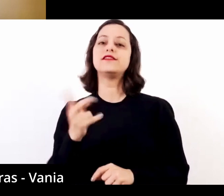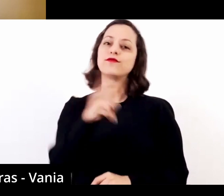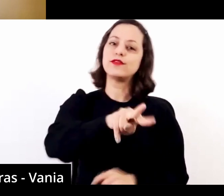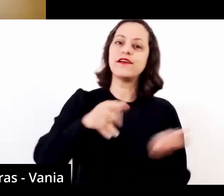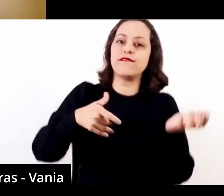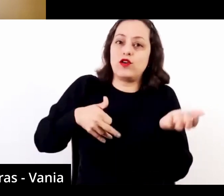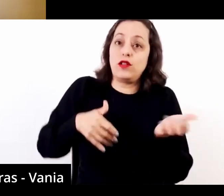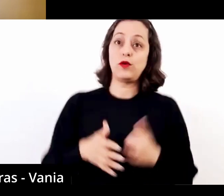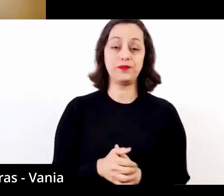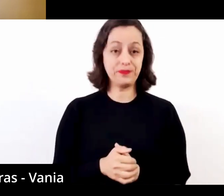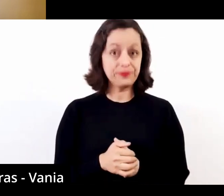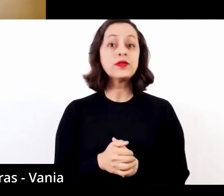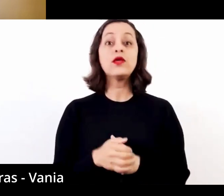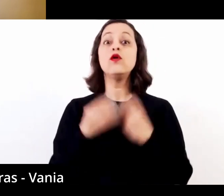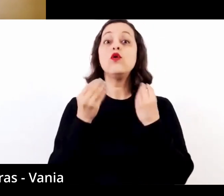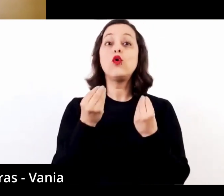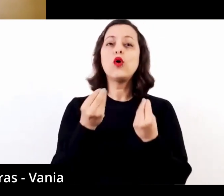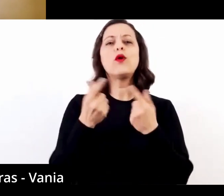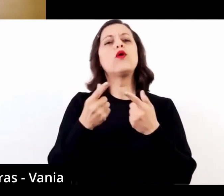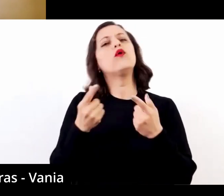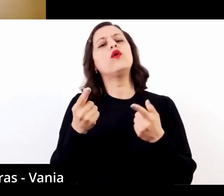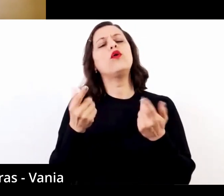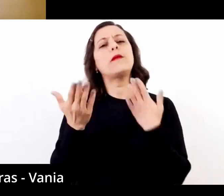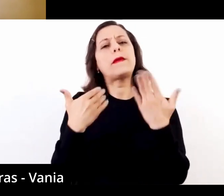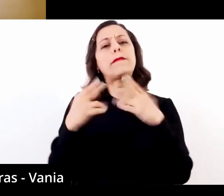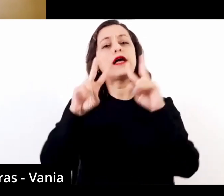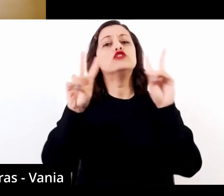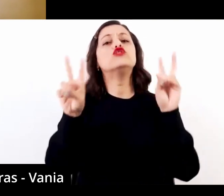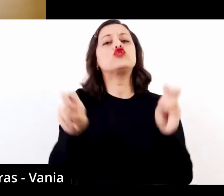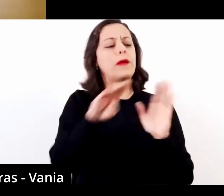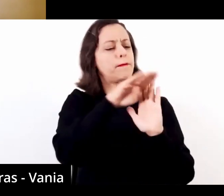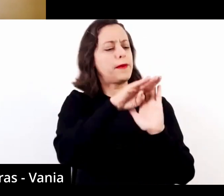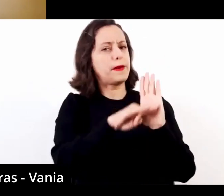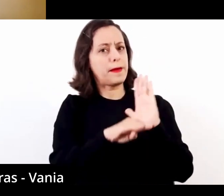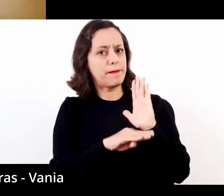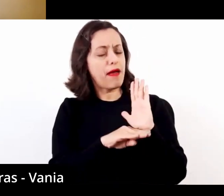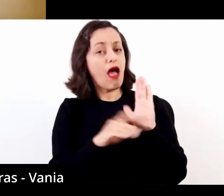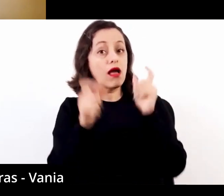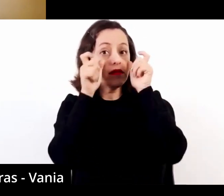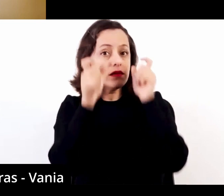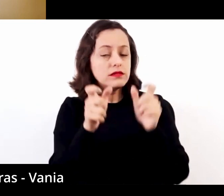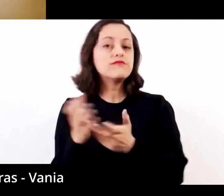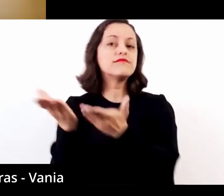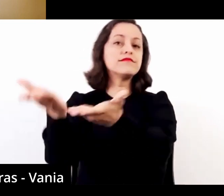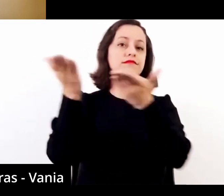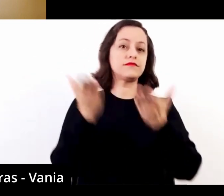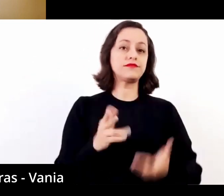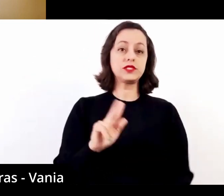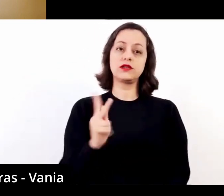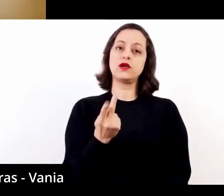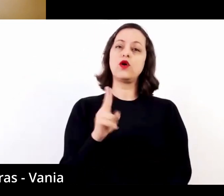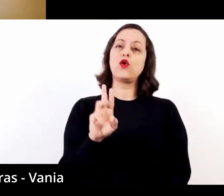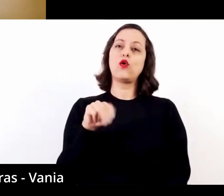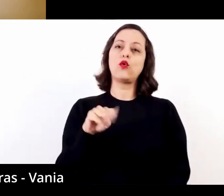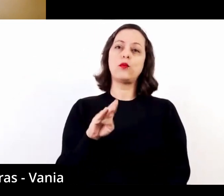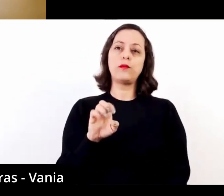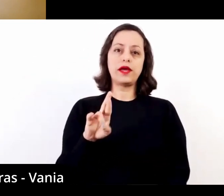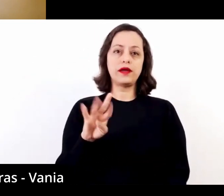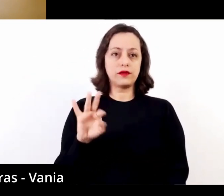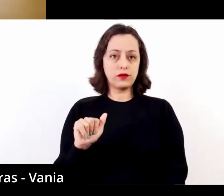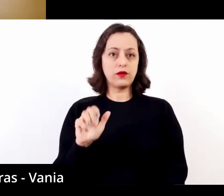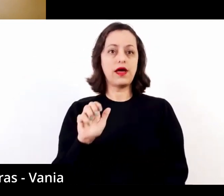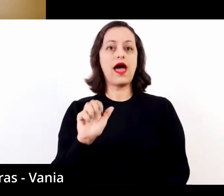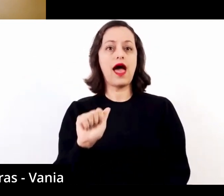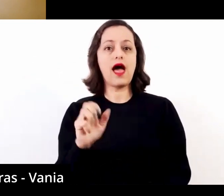interessante, nós trouxemos aqui Humberto Amorim, que é professor da Universidade Federal do Rio de Janeiro,